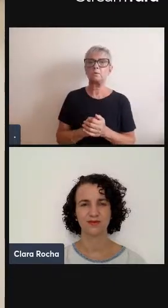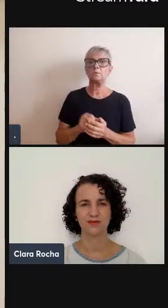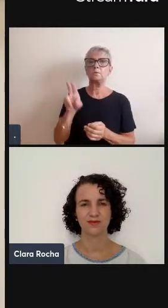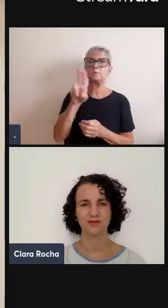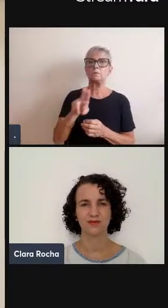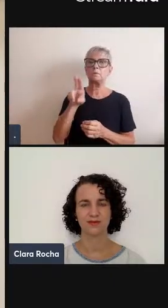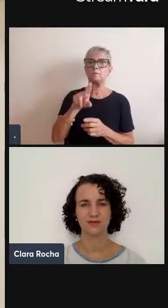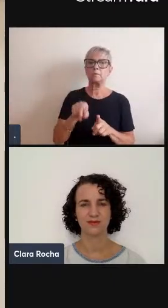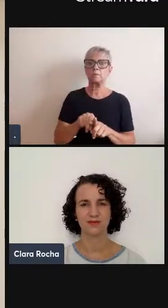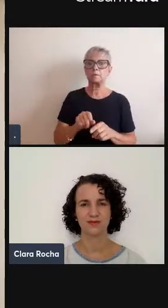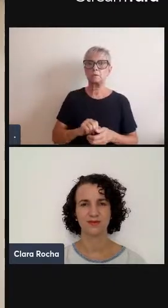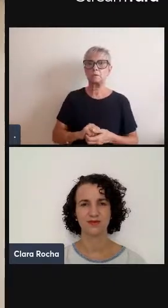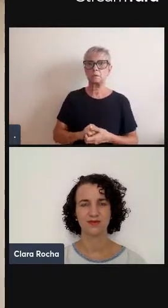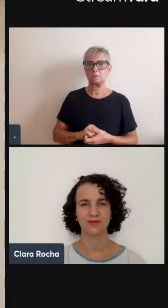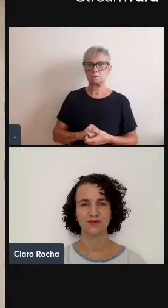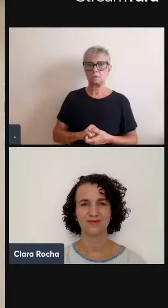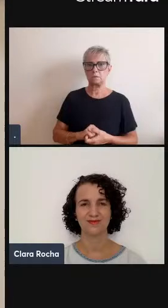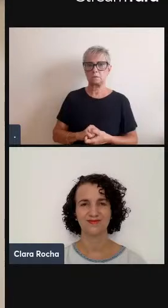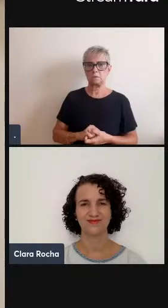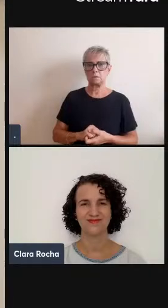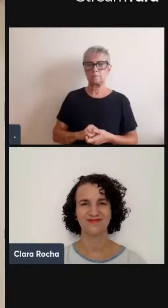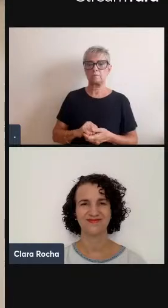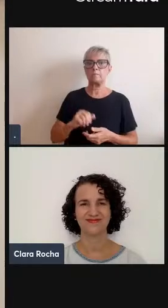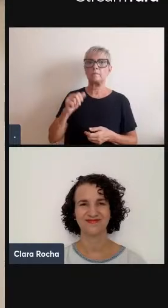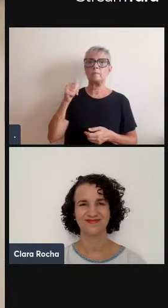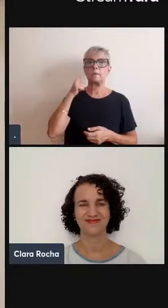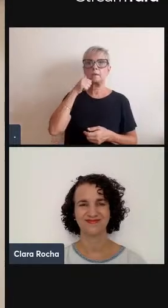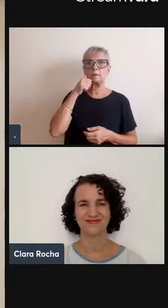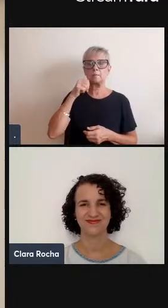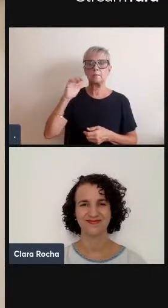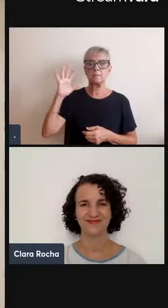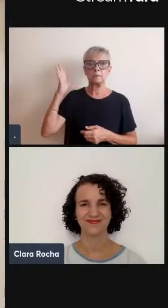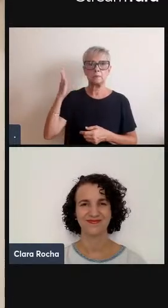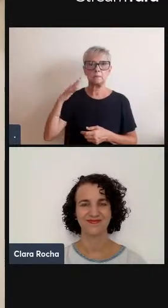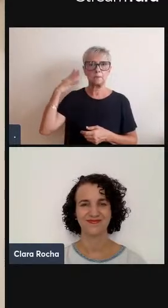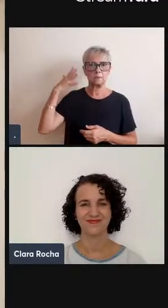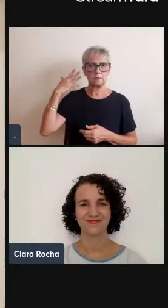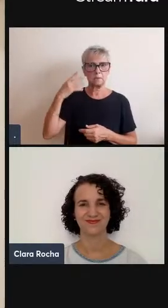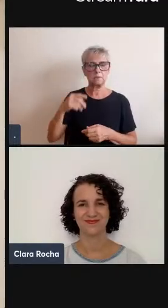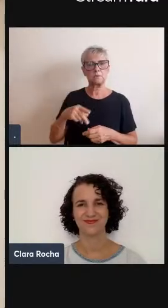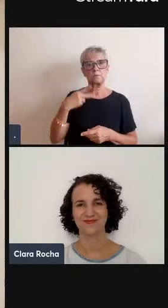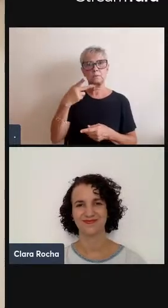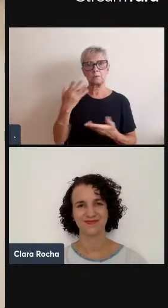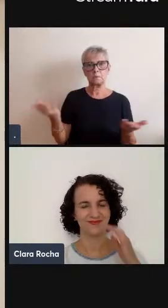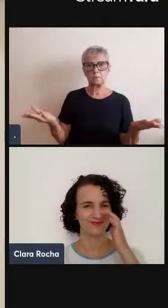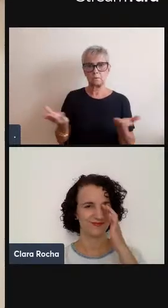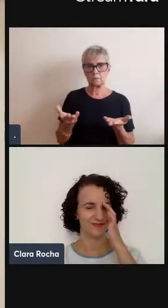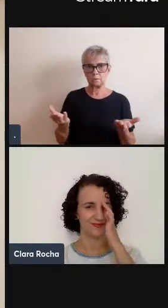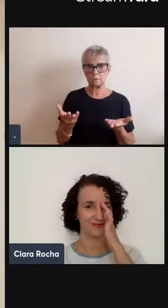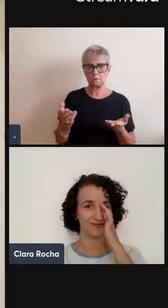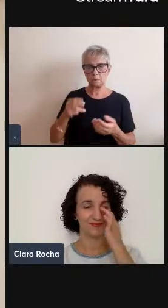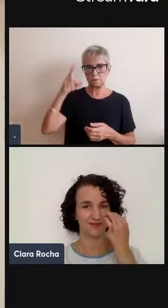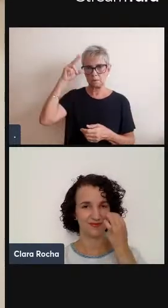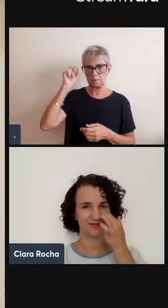London. Maria Clara, me passo a palavra. E lembrando que